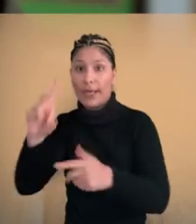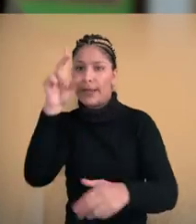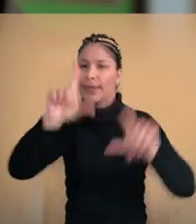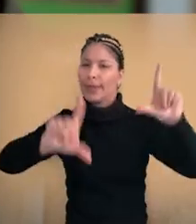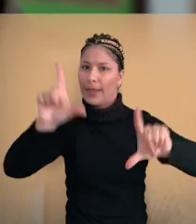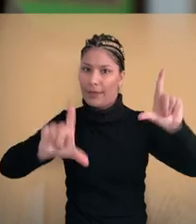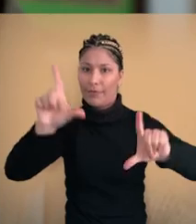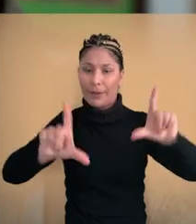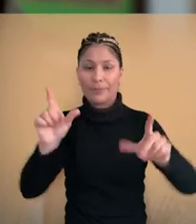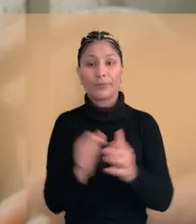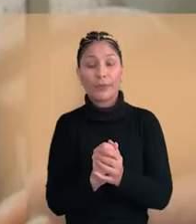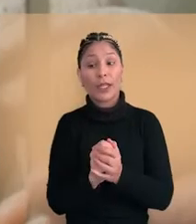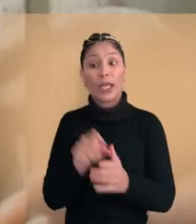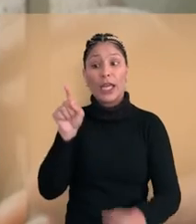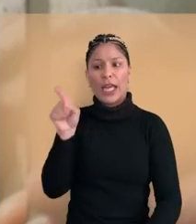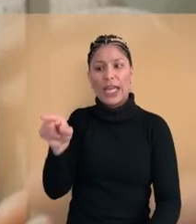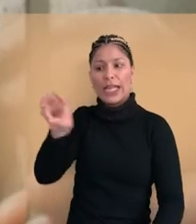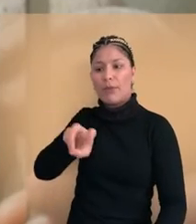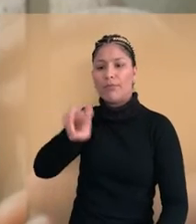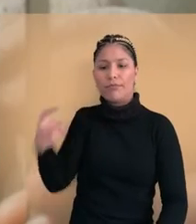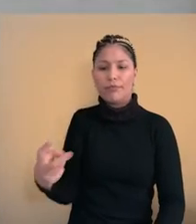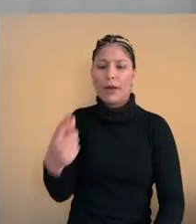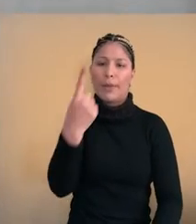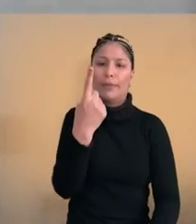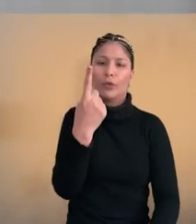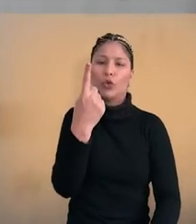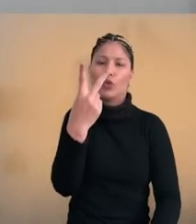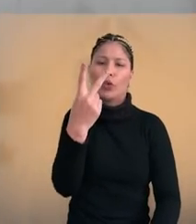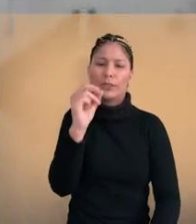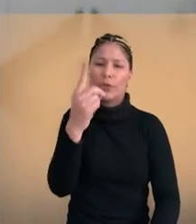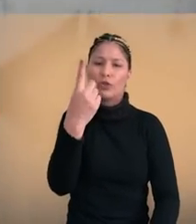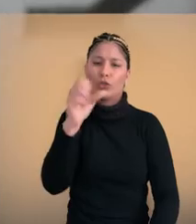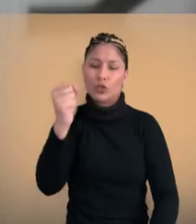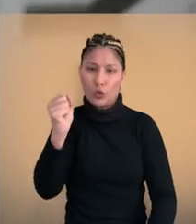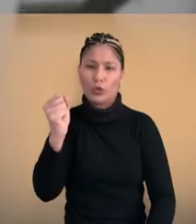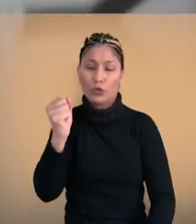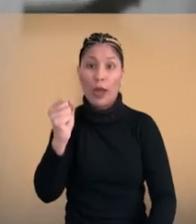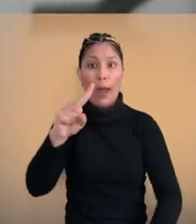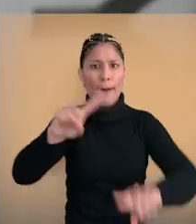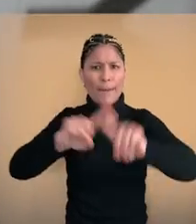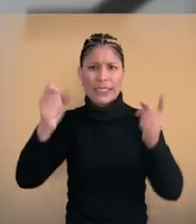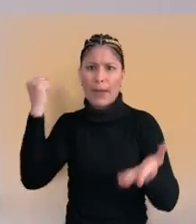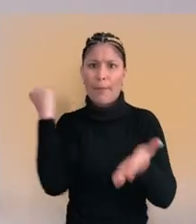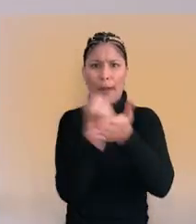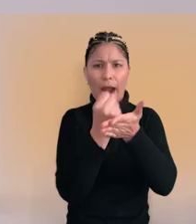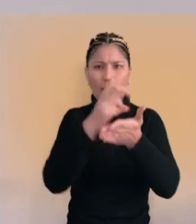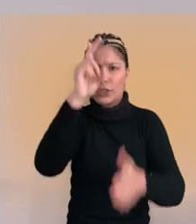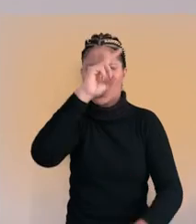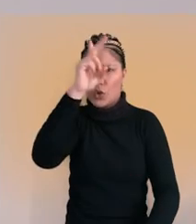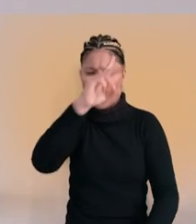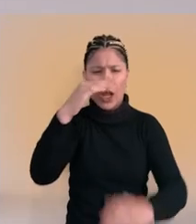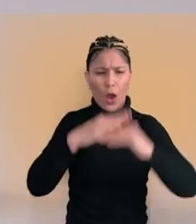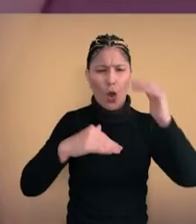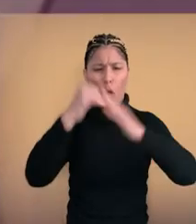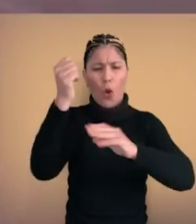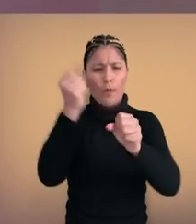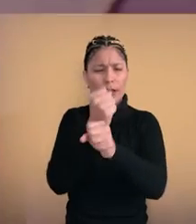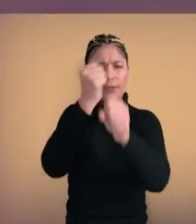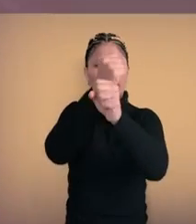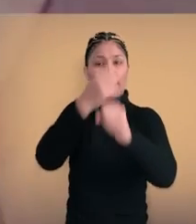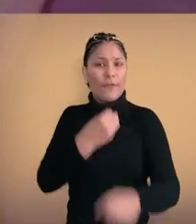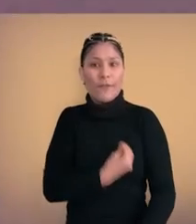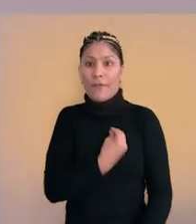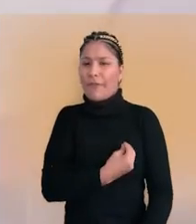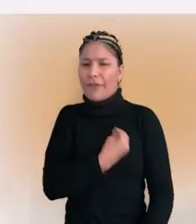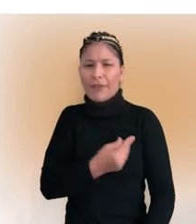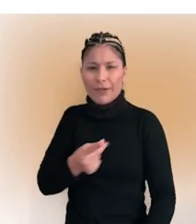Joel faleceu em 2018. Mas seu legado, suas obras, seguem vivas.